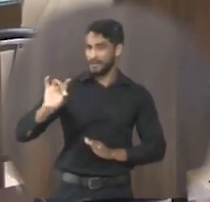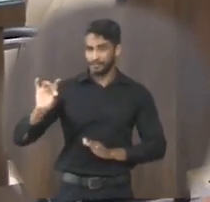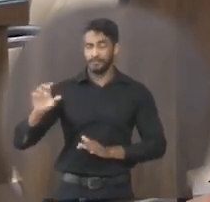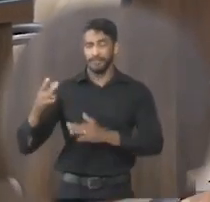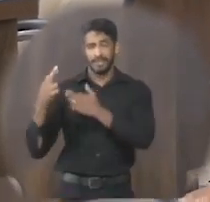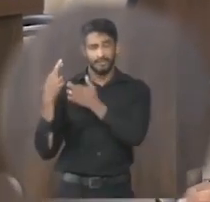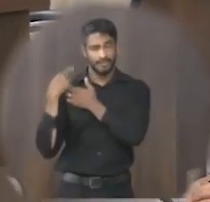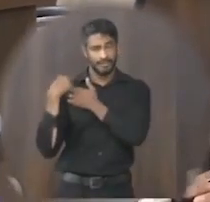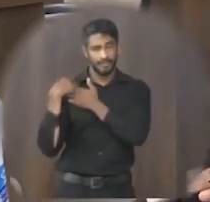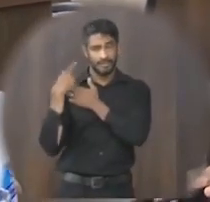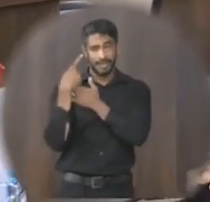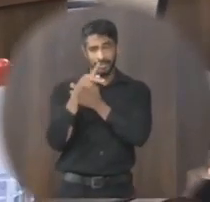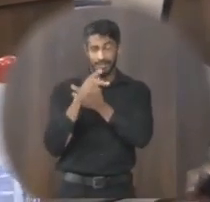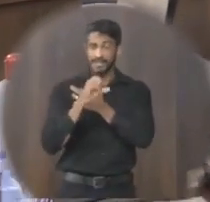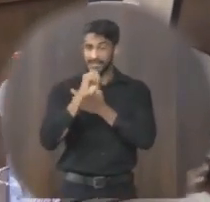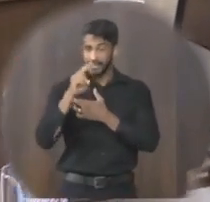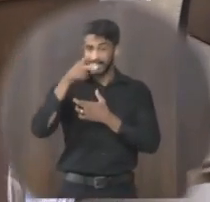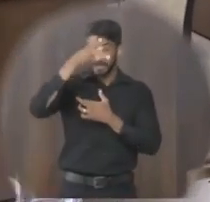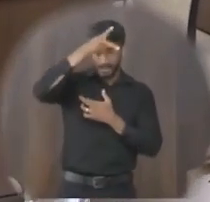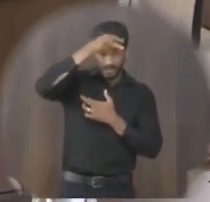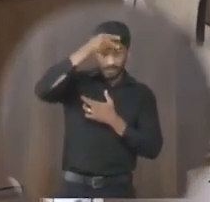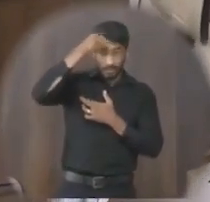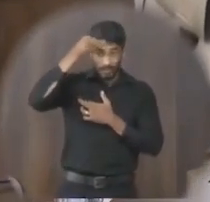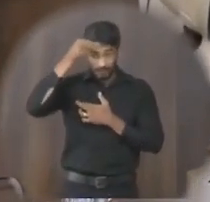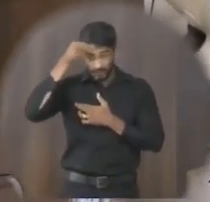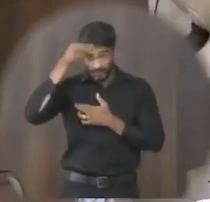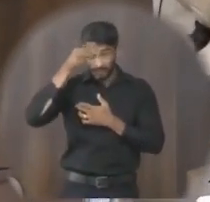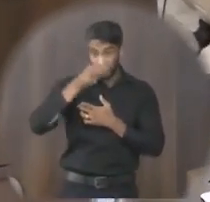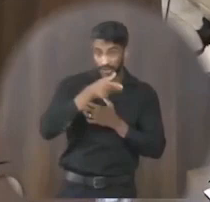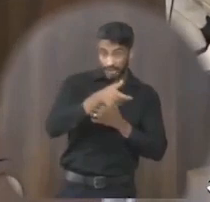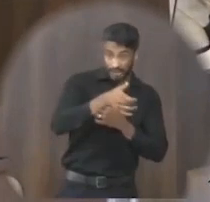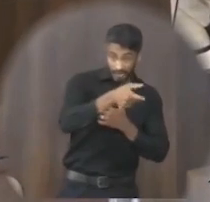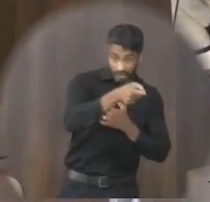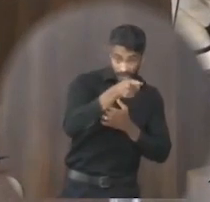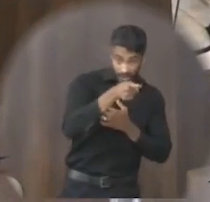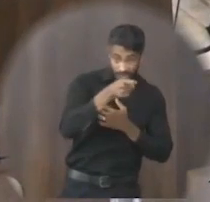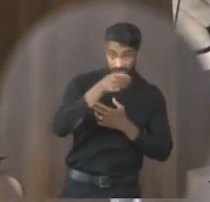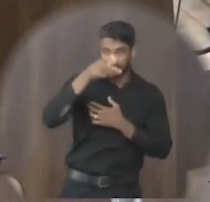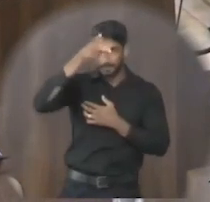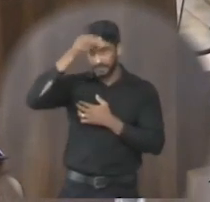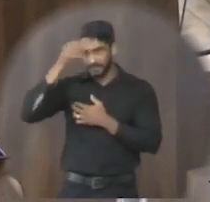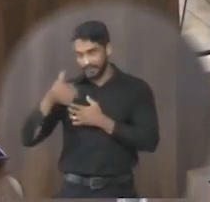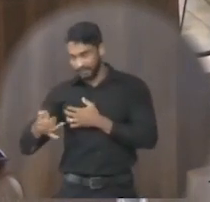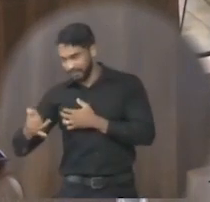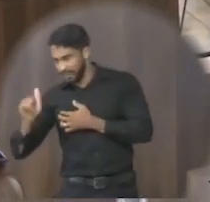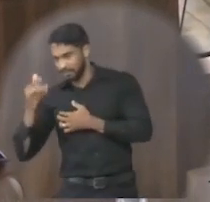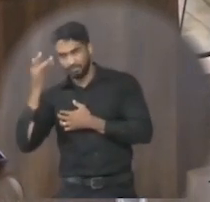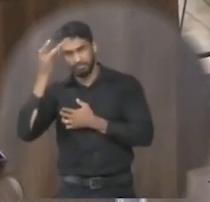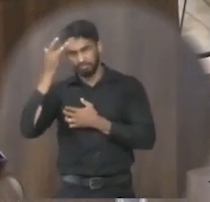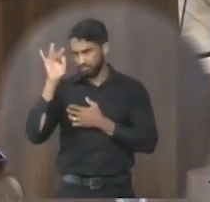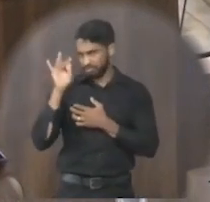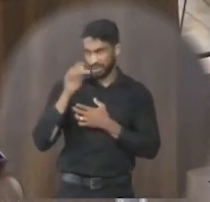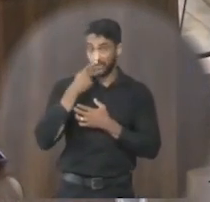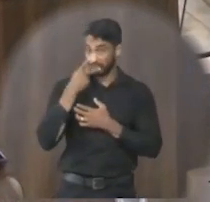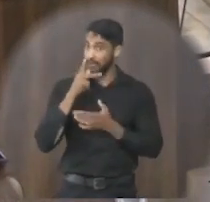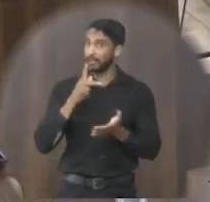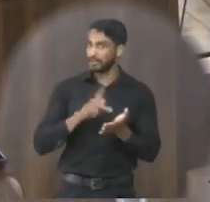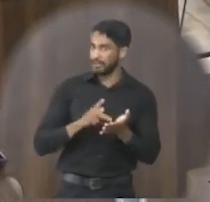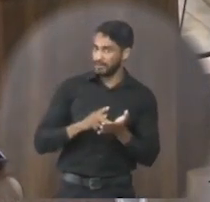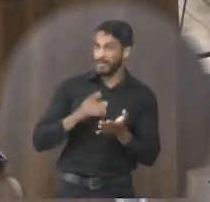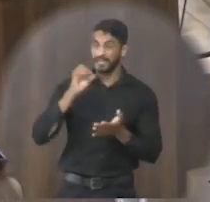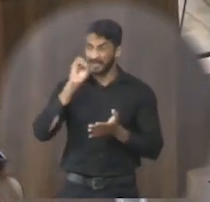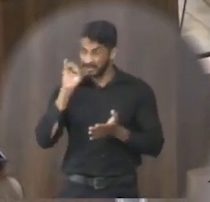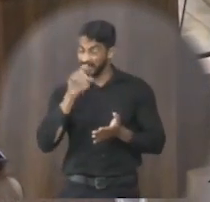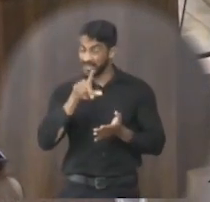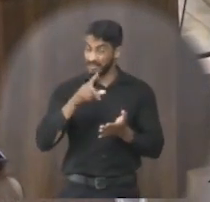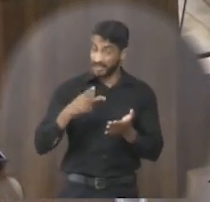prefeito X ou prefeito Y estiver cometendo alguma ilegalidade não estou falando que estão nem sei quem são esses prefeitos mas se